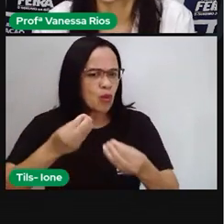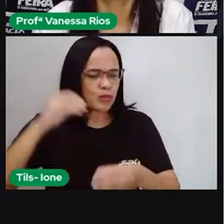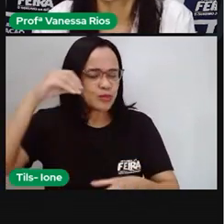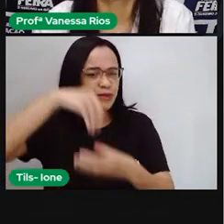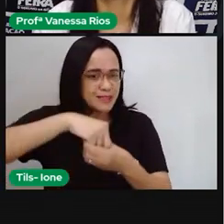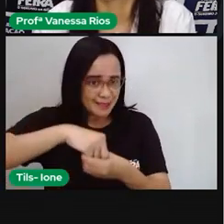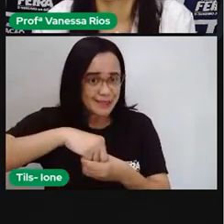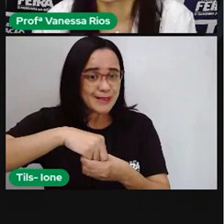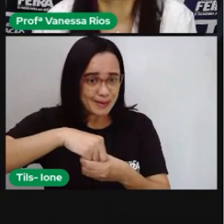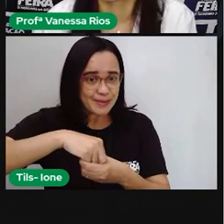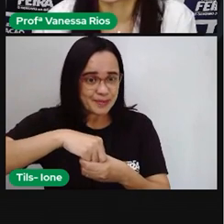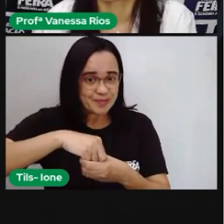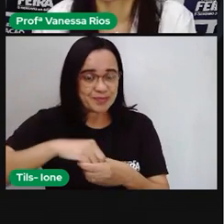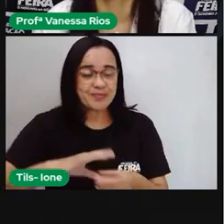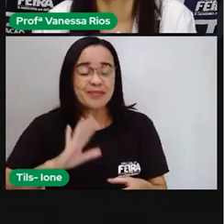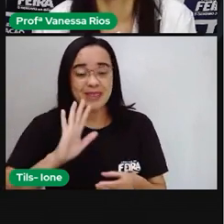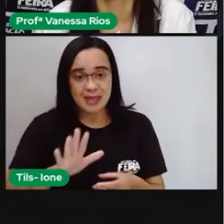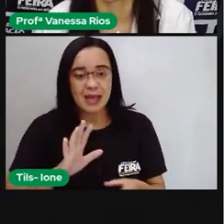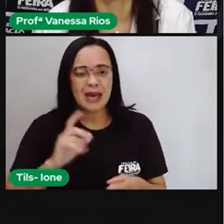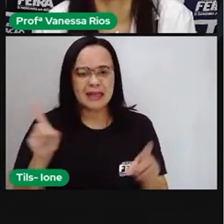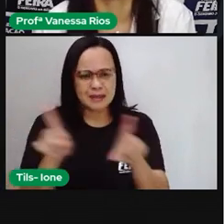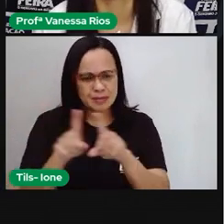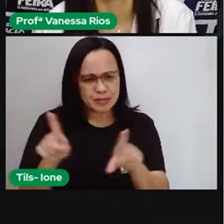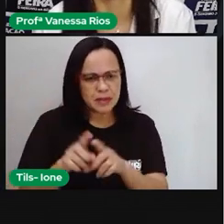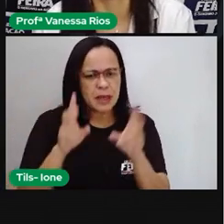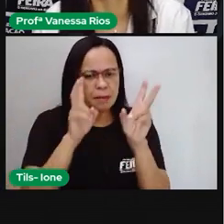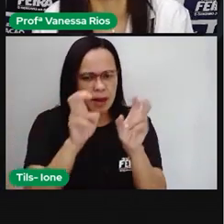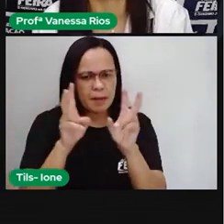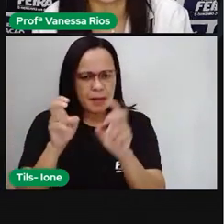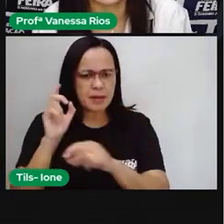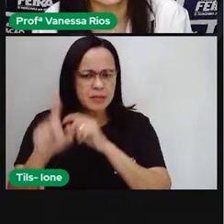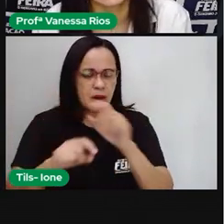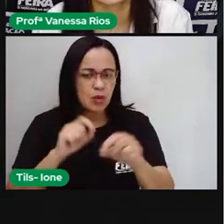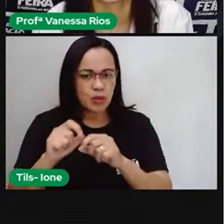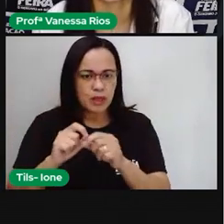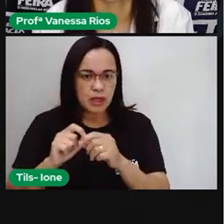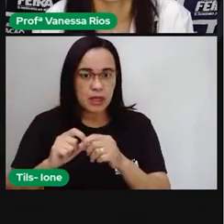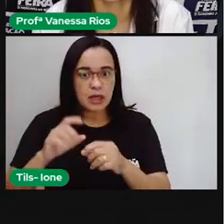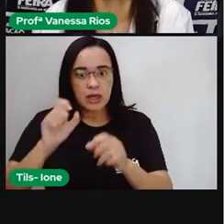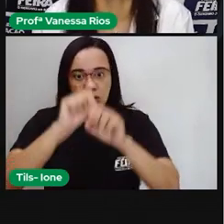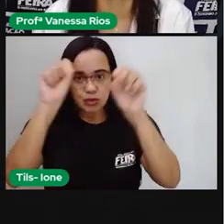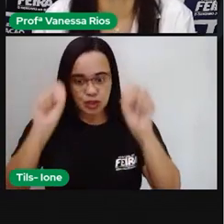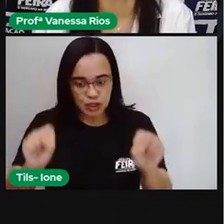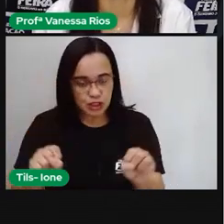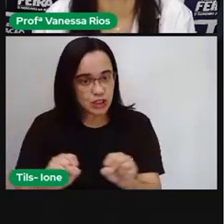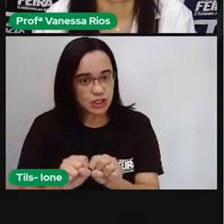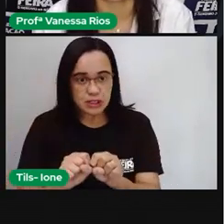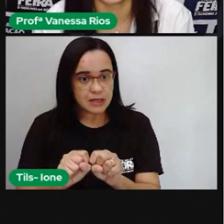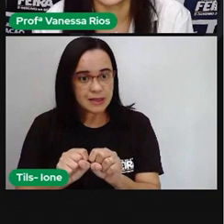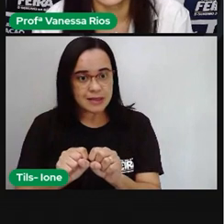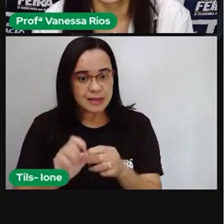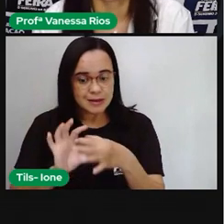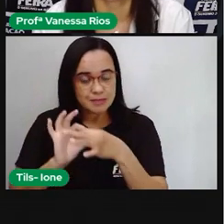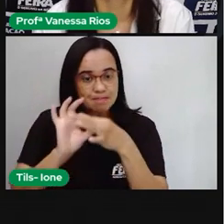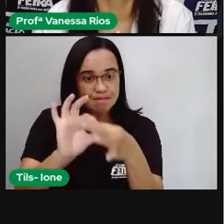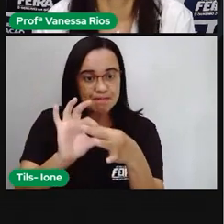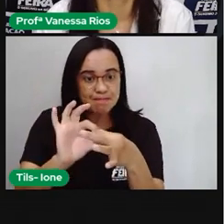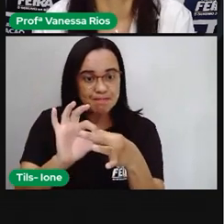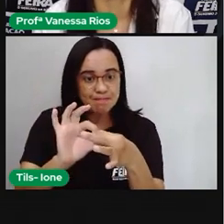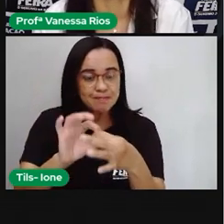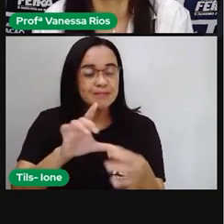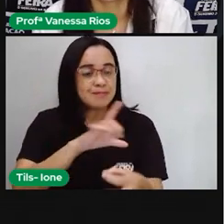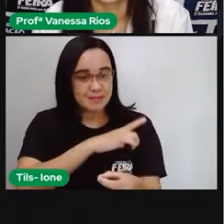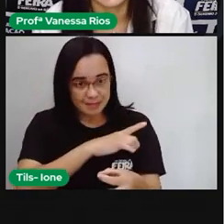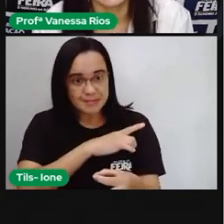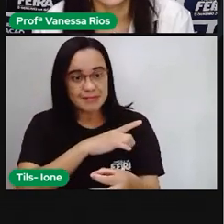mas a gente também já percebeu que esses sistemas, eles estão integrados, eles estão interligados. E em muitas